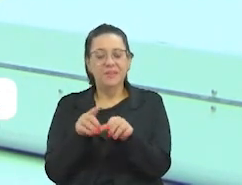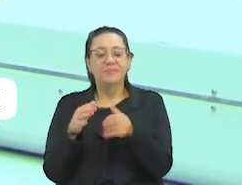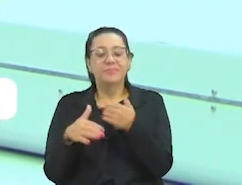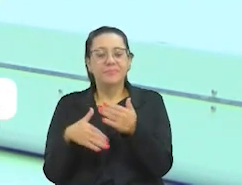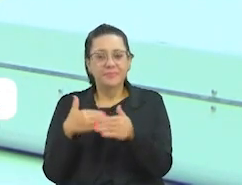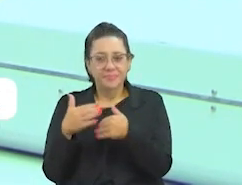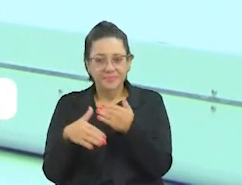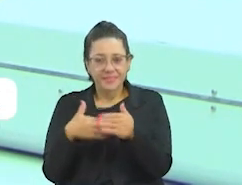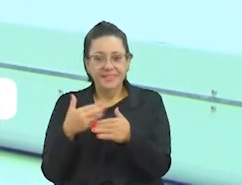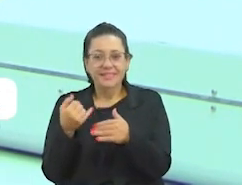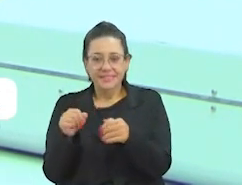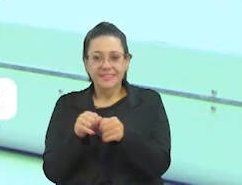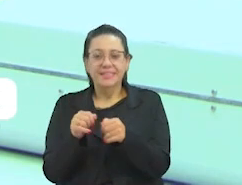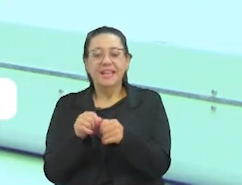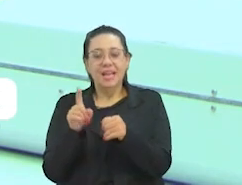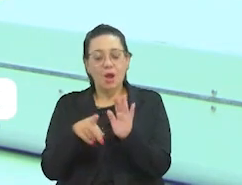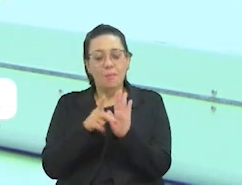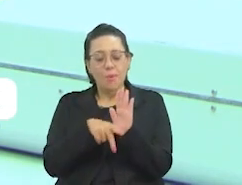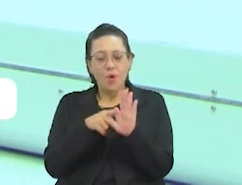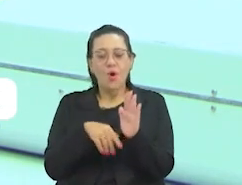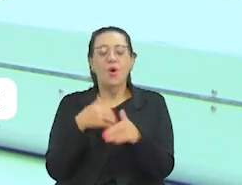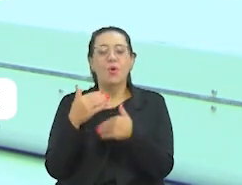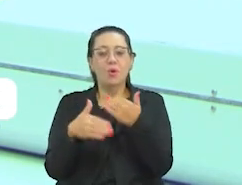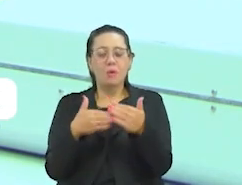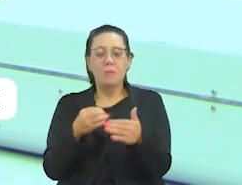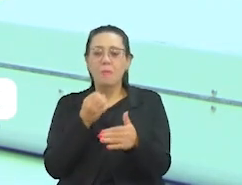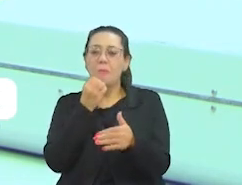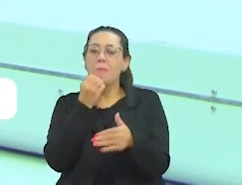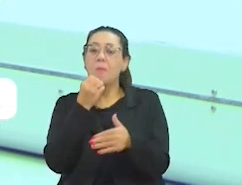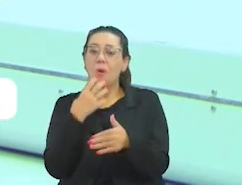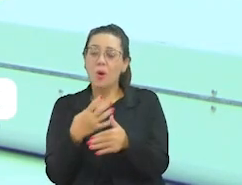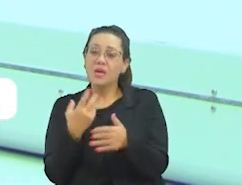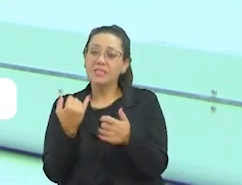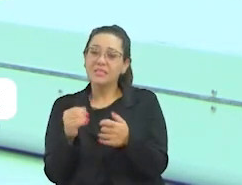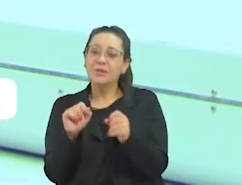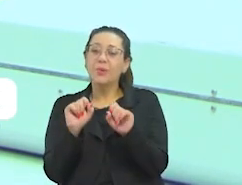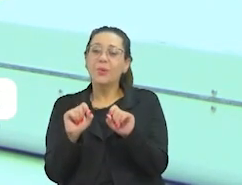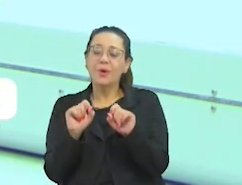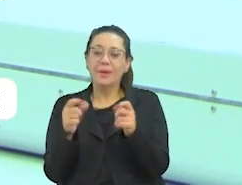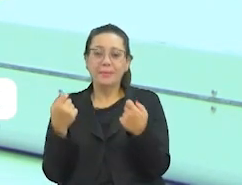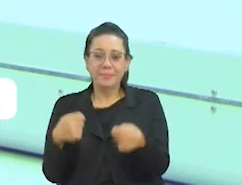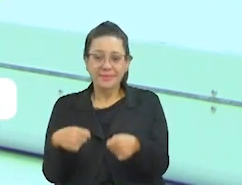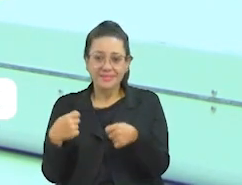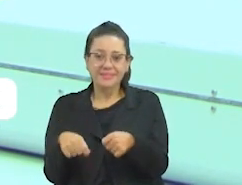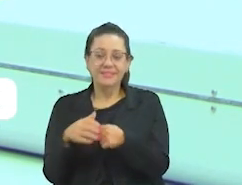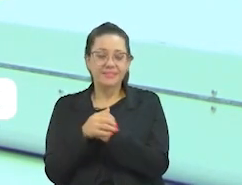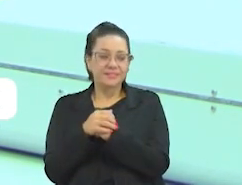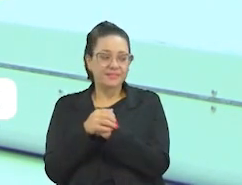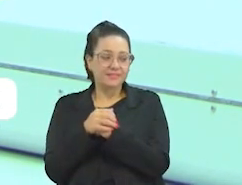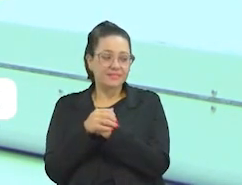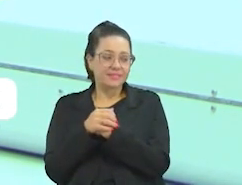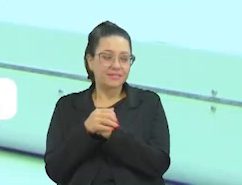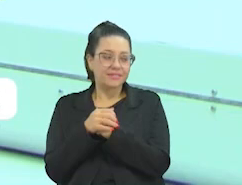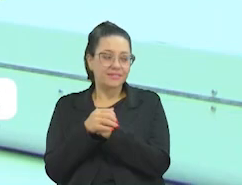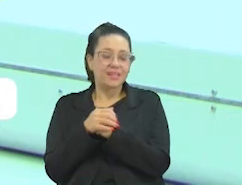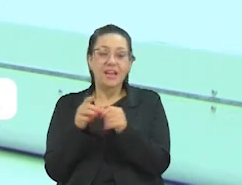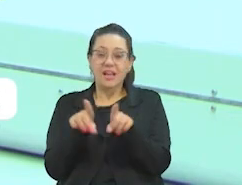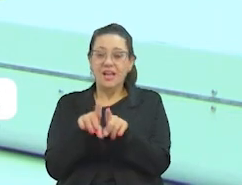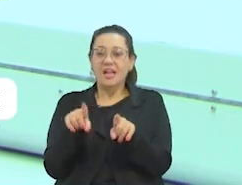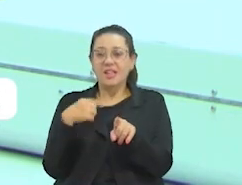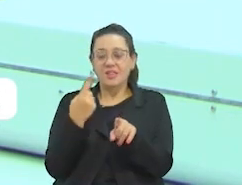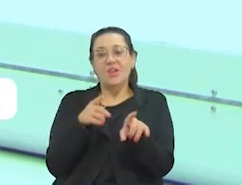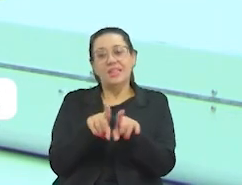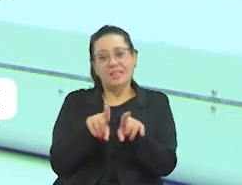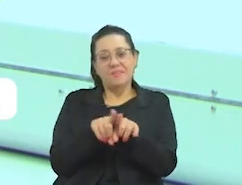vai ficar muito grande. Então, depende da necessidade. Nós vimos esses dias, fralda para o asilo São